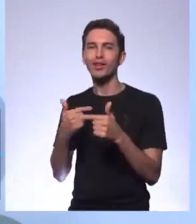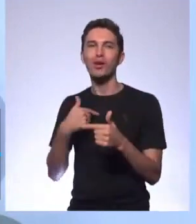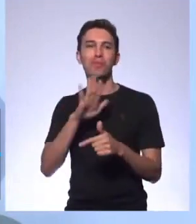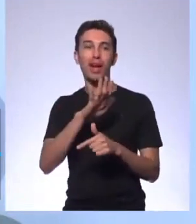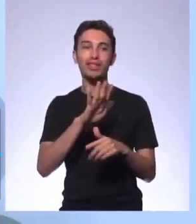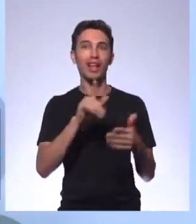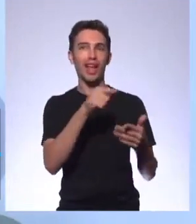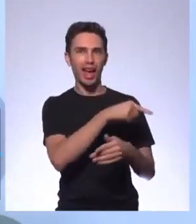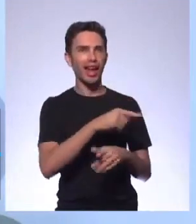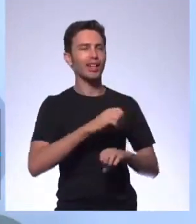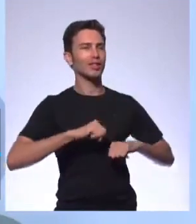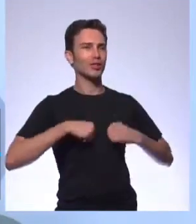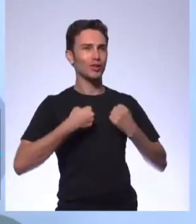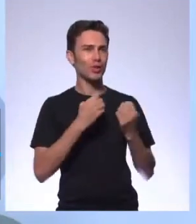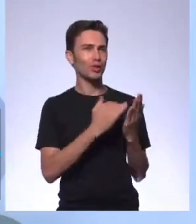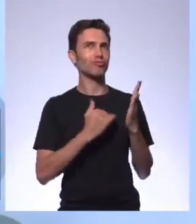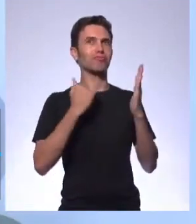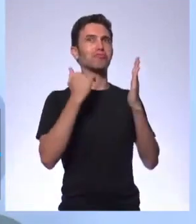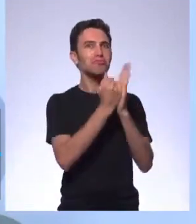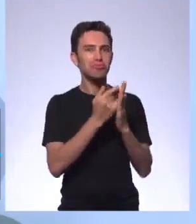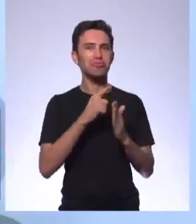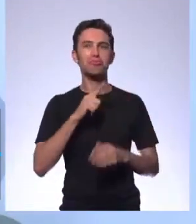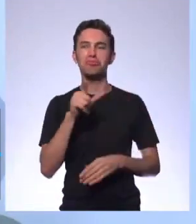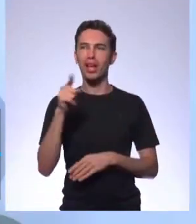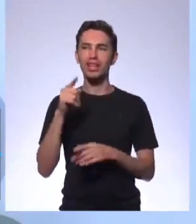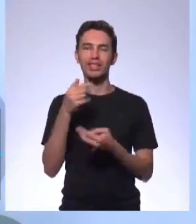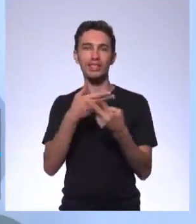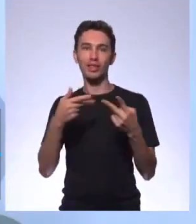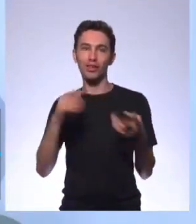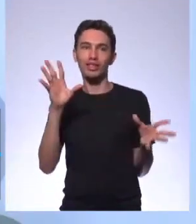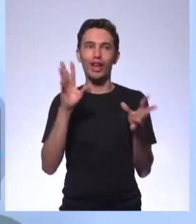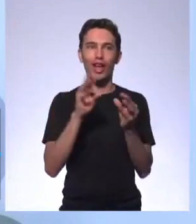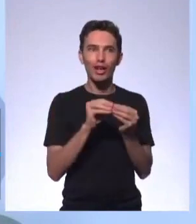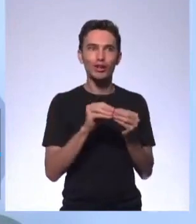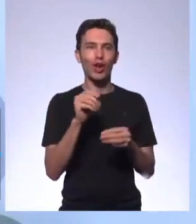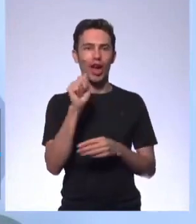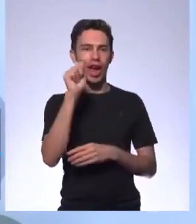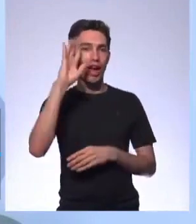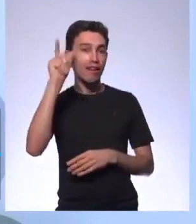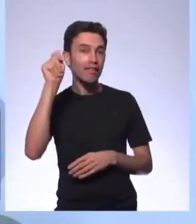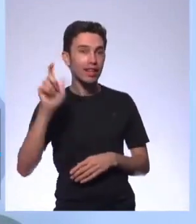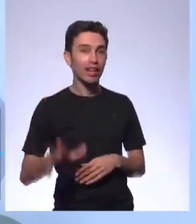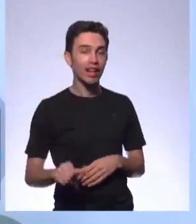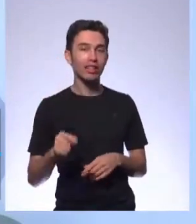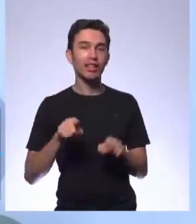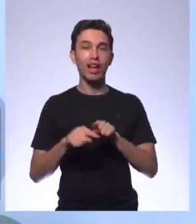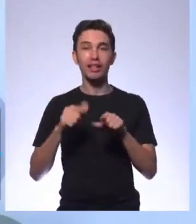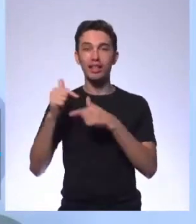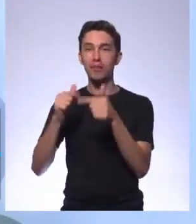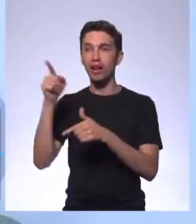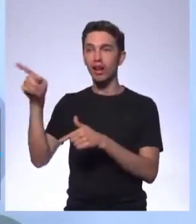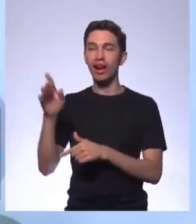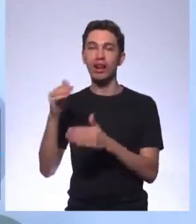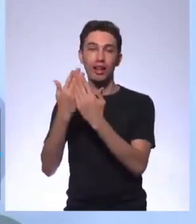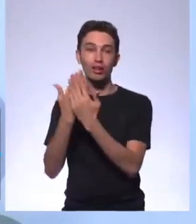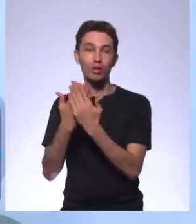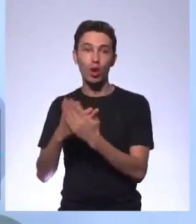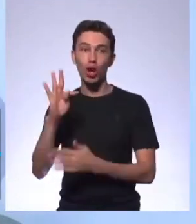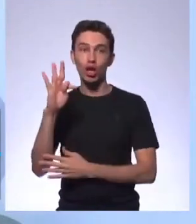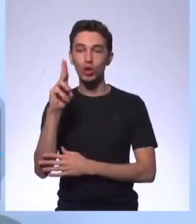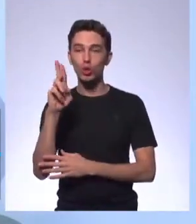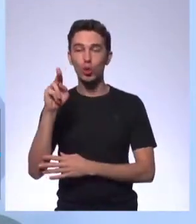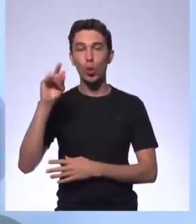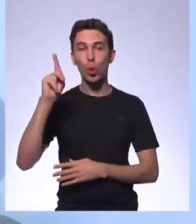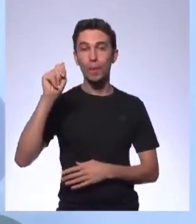africana, agora da resenha. Olha, professora Adriana, parabéns. Ela é da escola Joaquim Abarca, em Tupã. Vai aí o meu abraço para